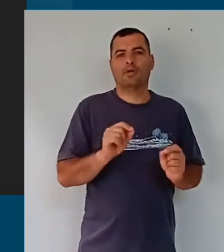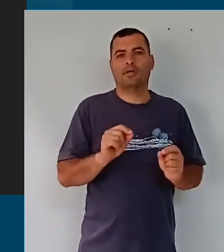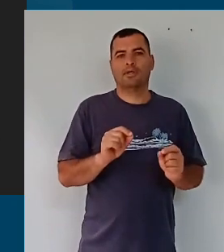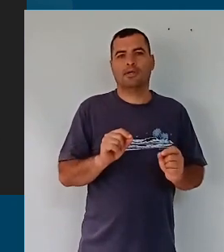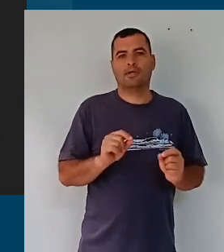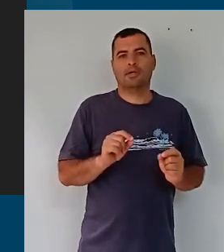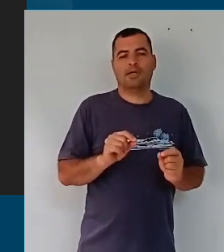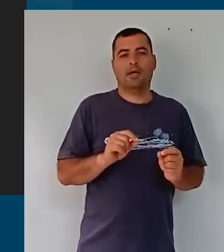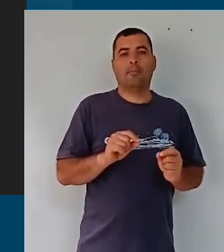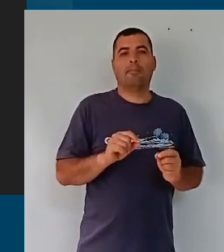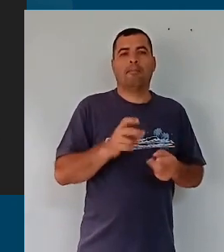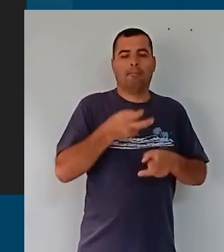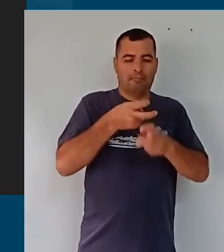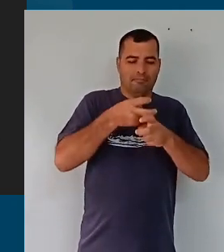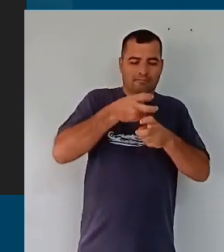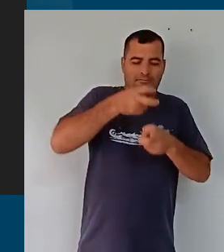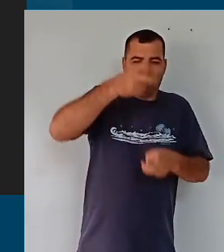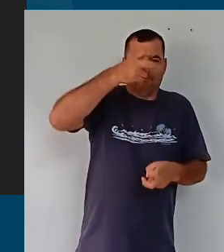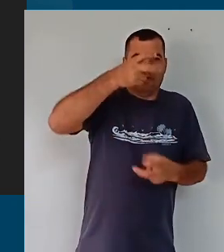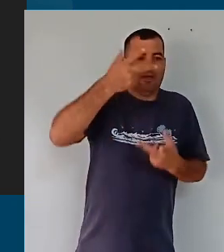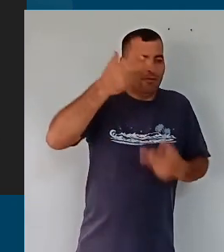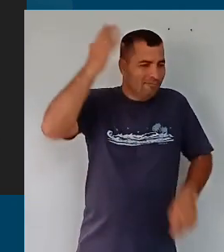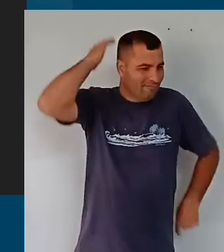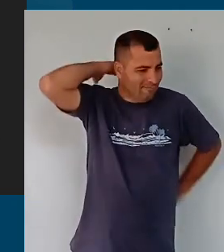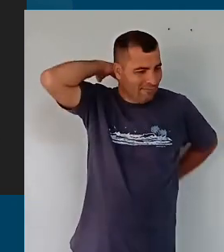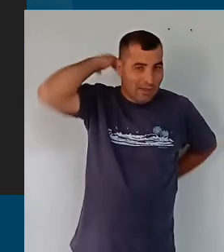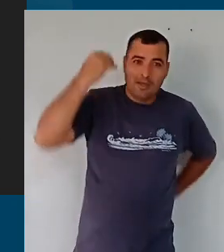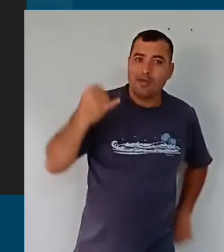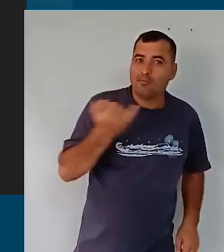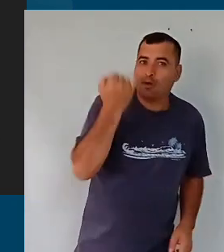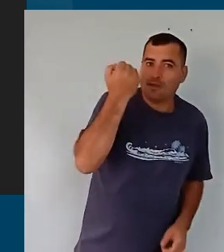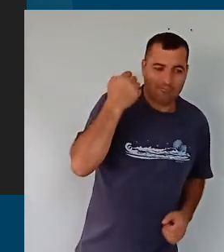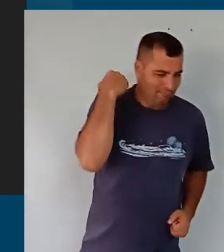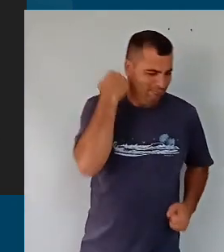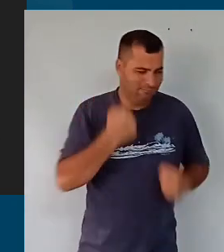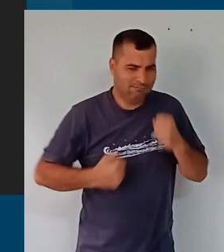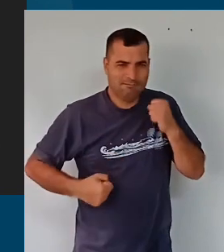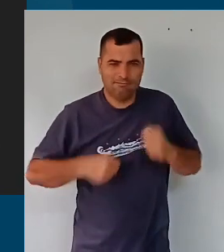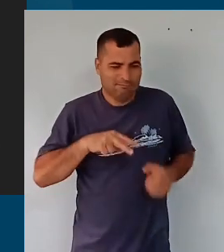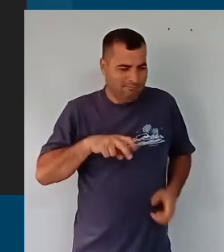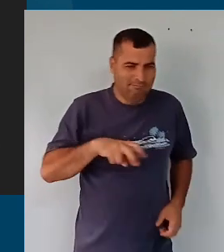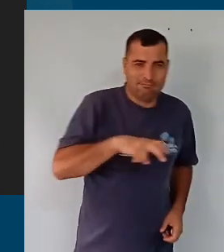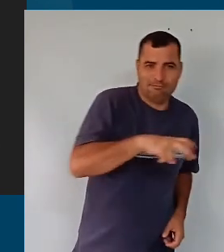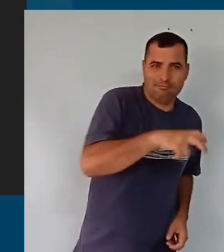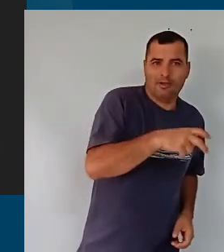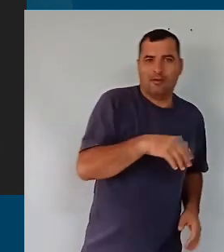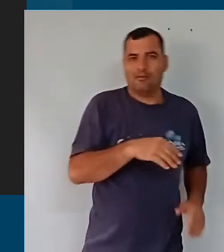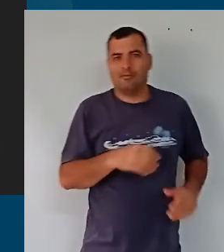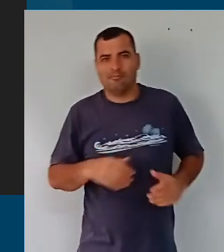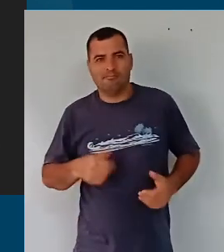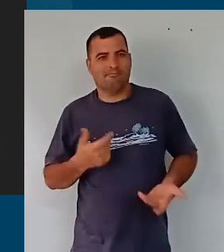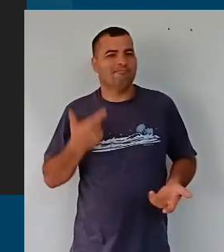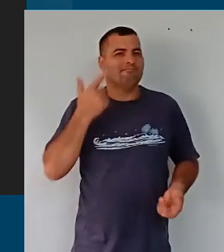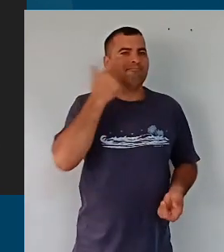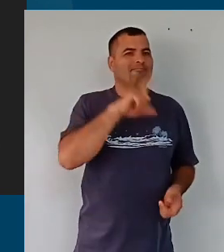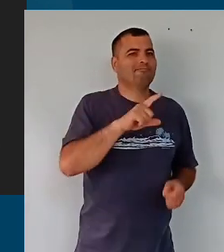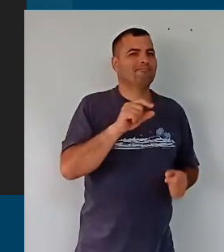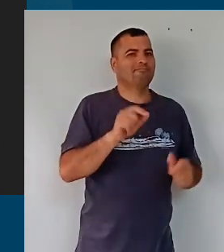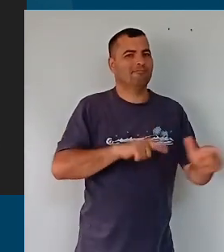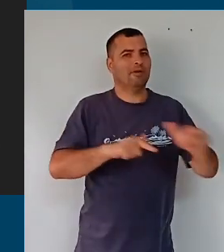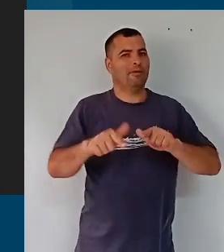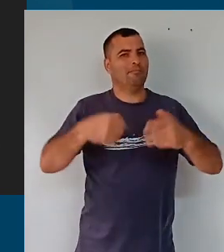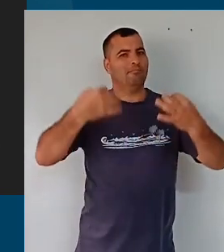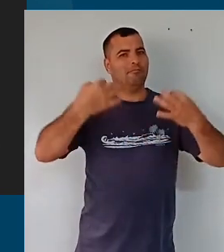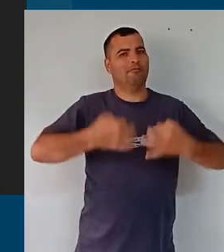espinha, dorsal, para que a gente possa caminhar, correr, se movimentar, para que esse trabalho seja bem